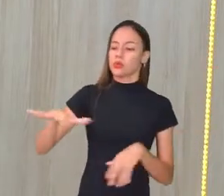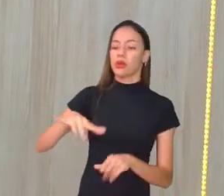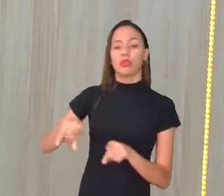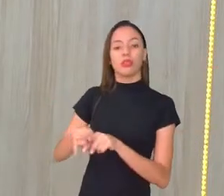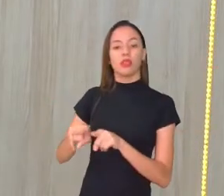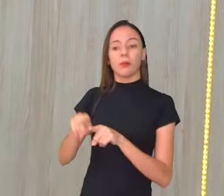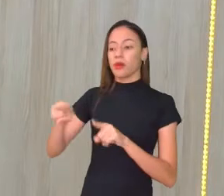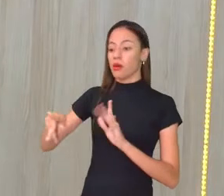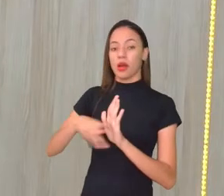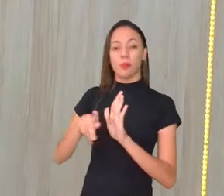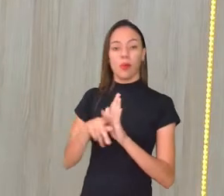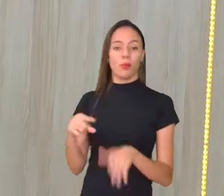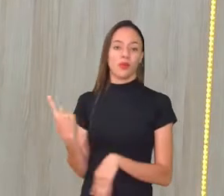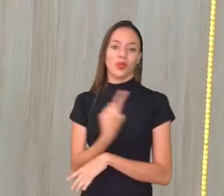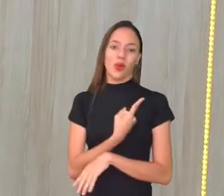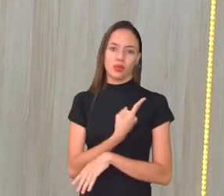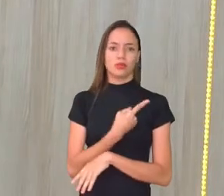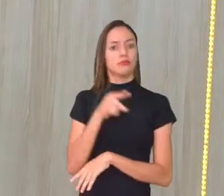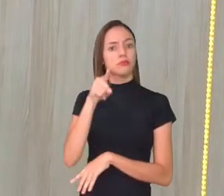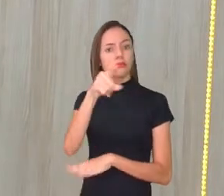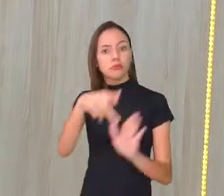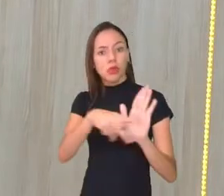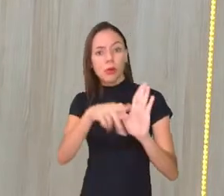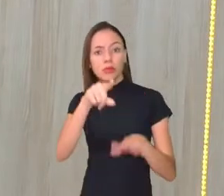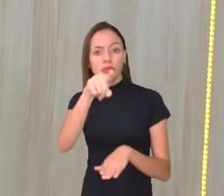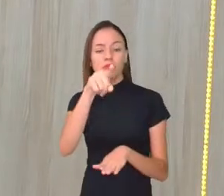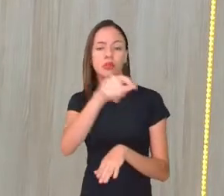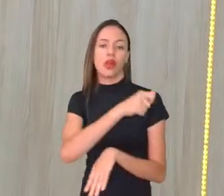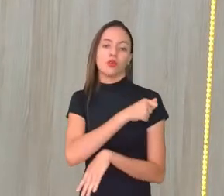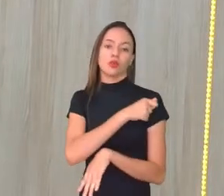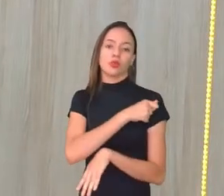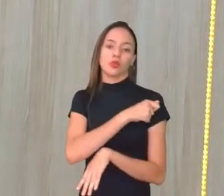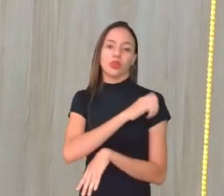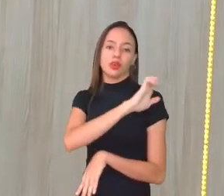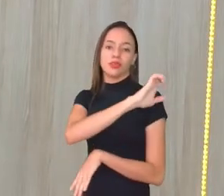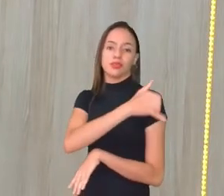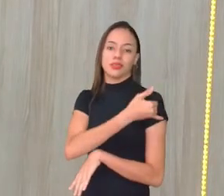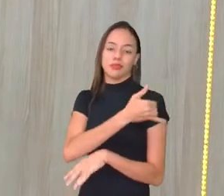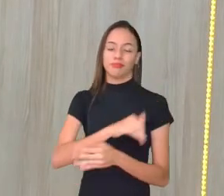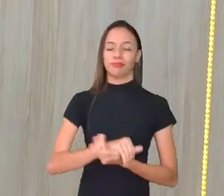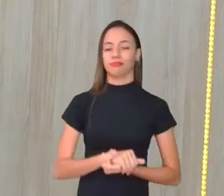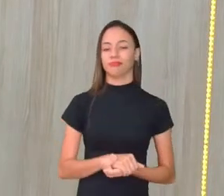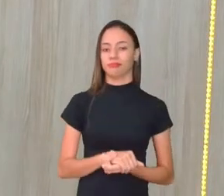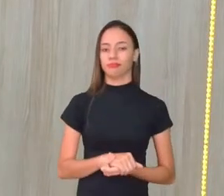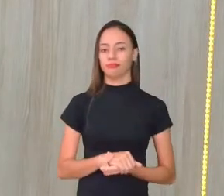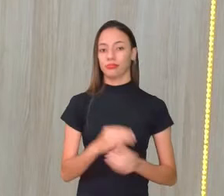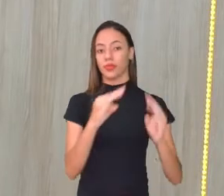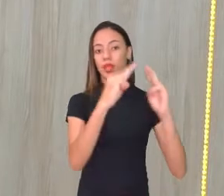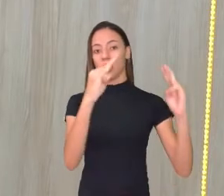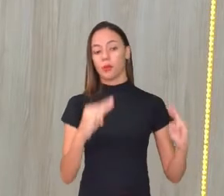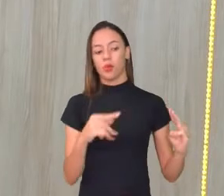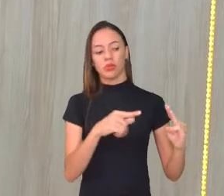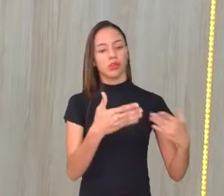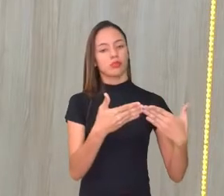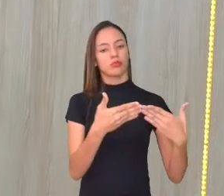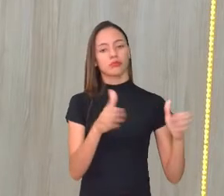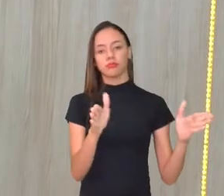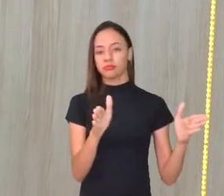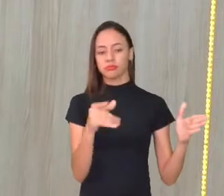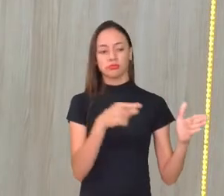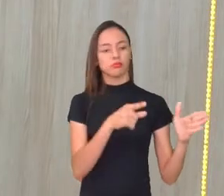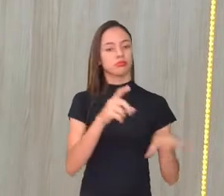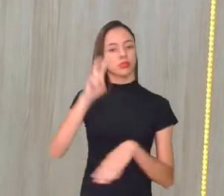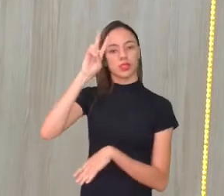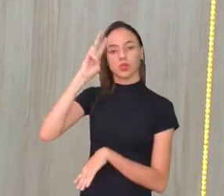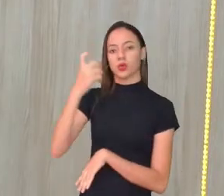espaço que pertence a gente. Que pertence a você, estudante da educação de jovens e adultos. Então, esse museu, ele está aberto, né? De